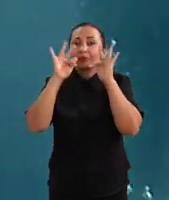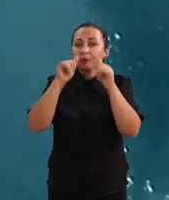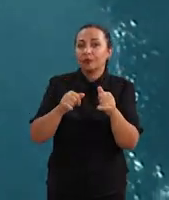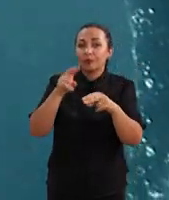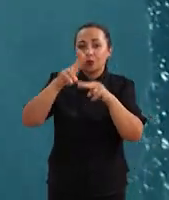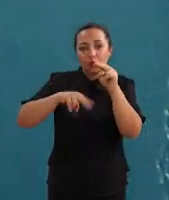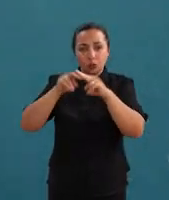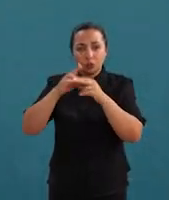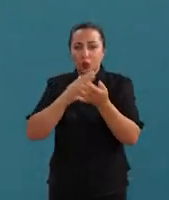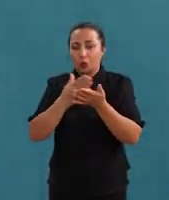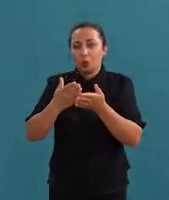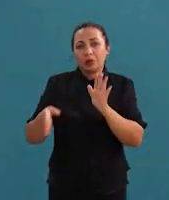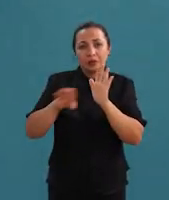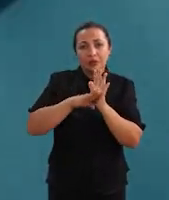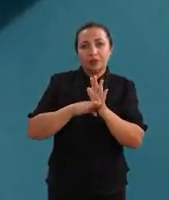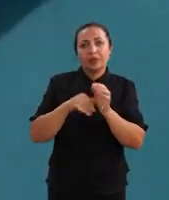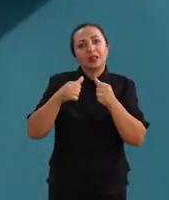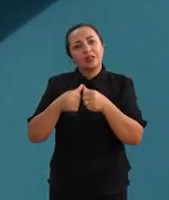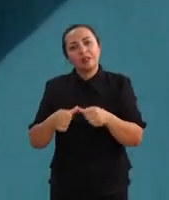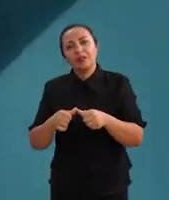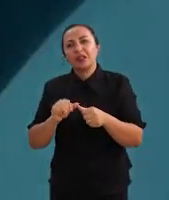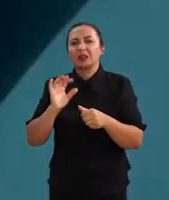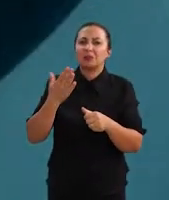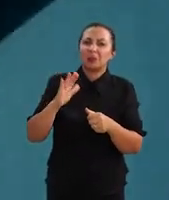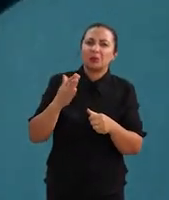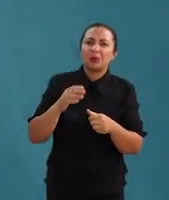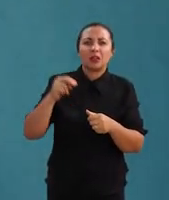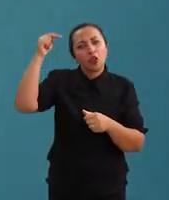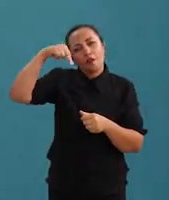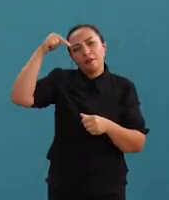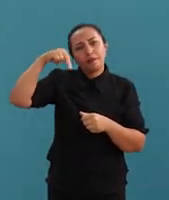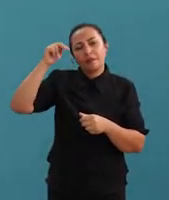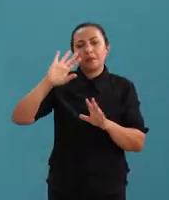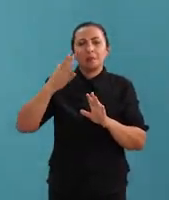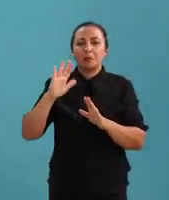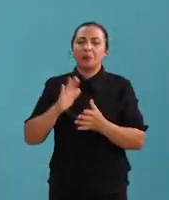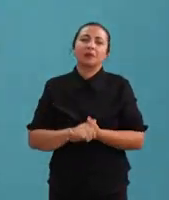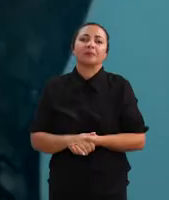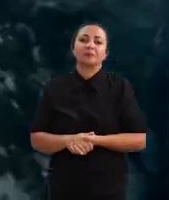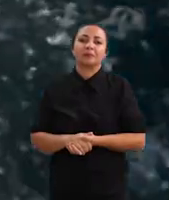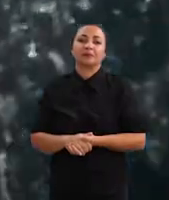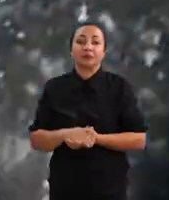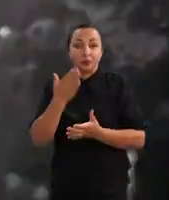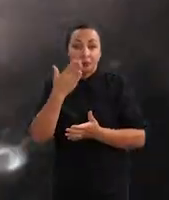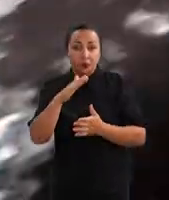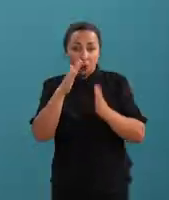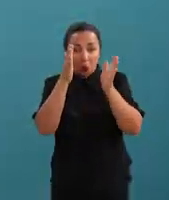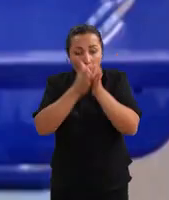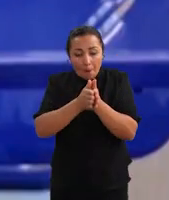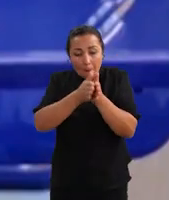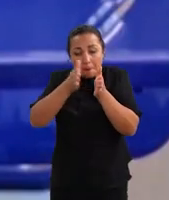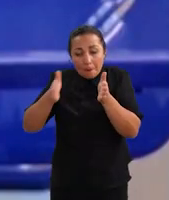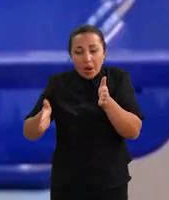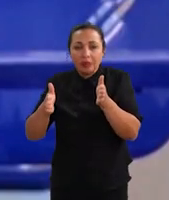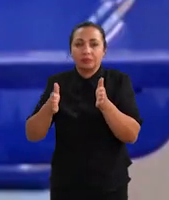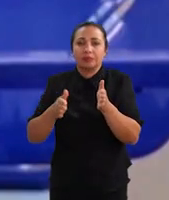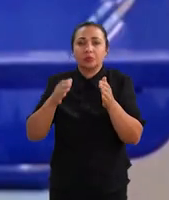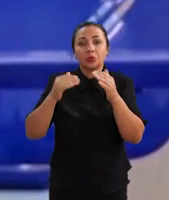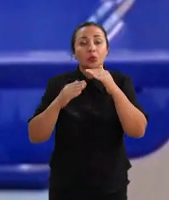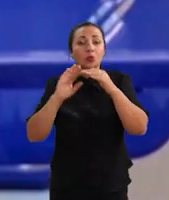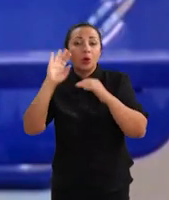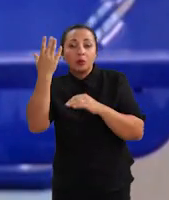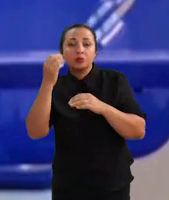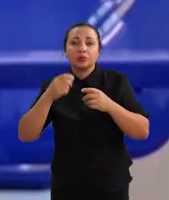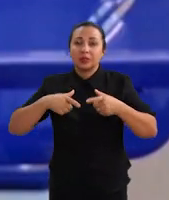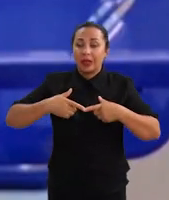baleias começam a chegar, e até novembro, mais ou menos. No meio da temporada reprodutiva, é quando a gente observou mais